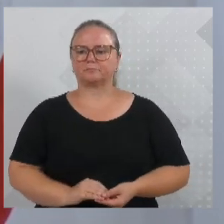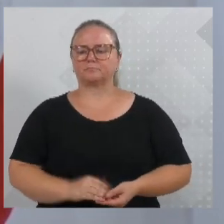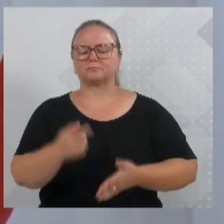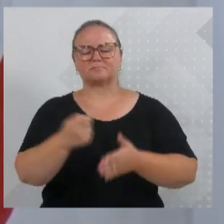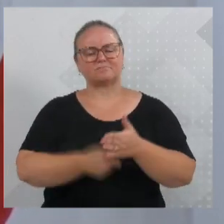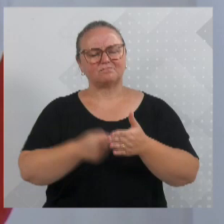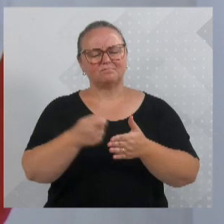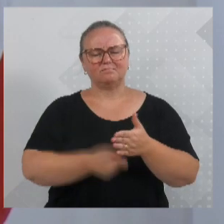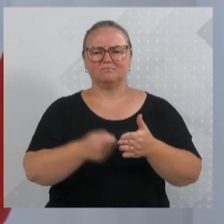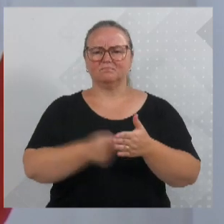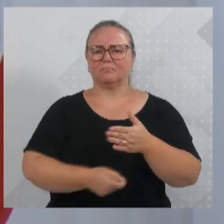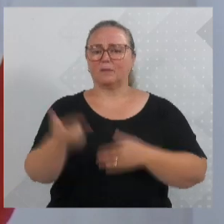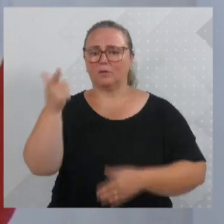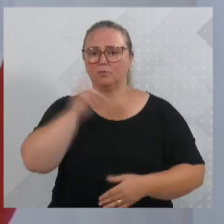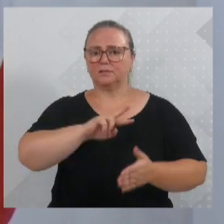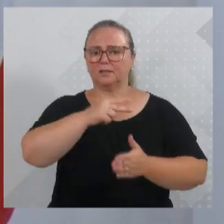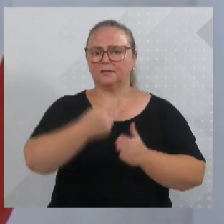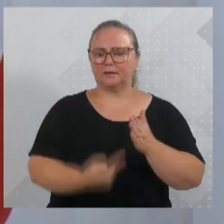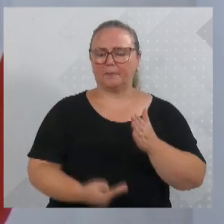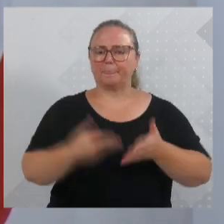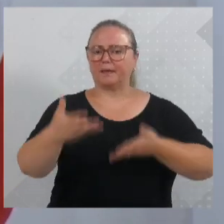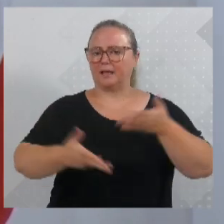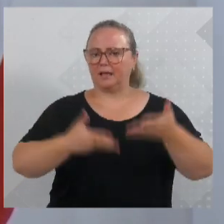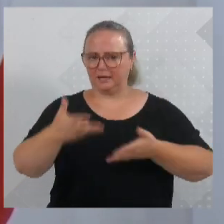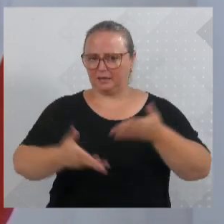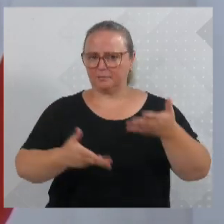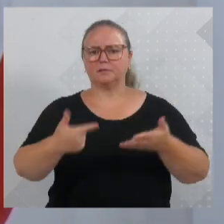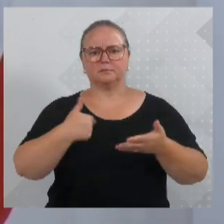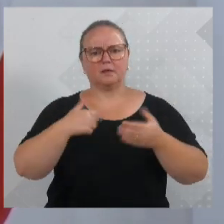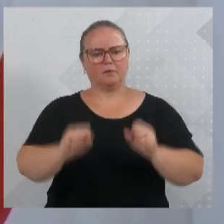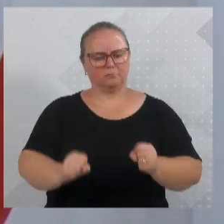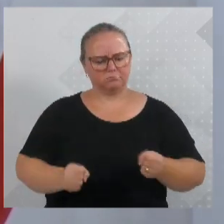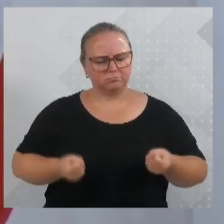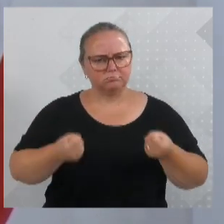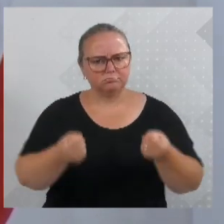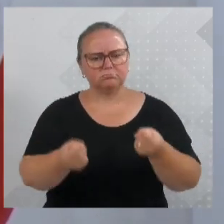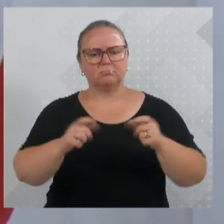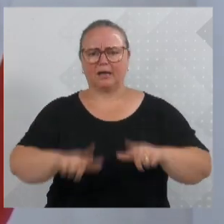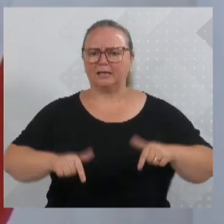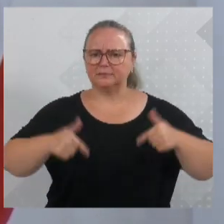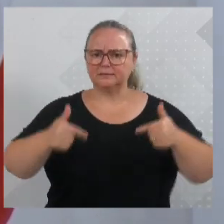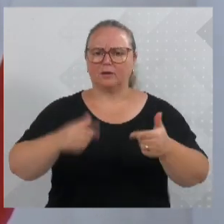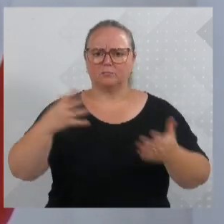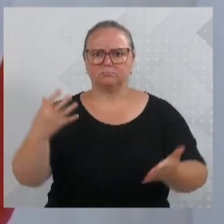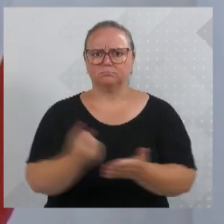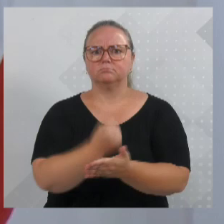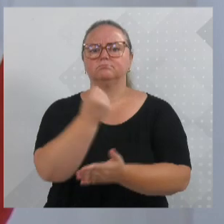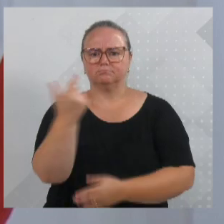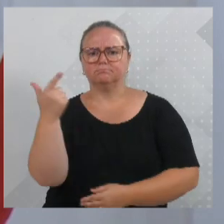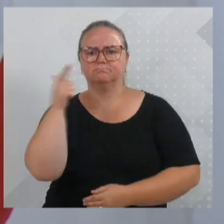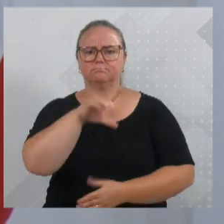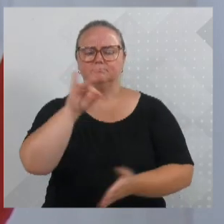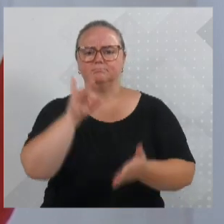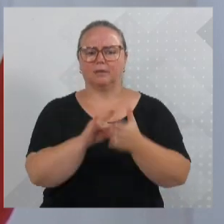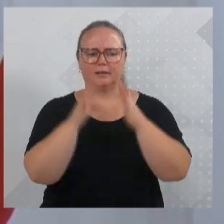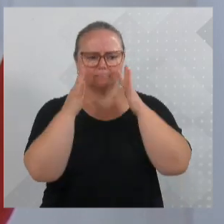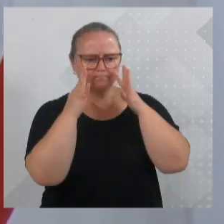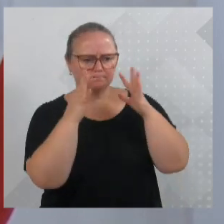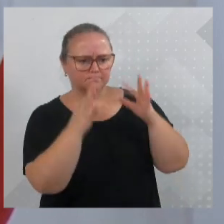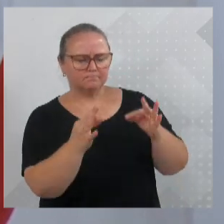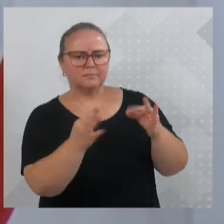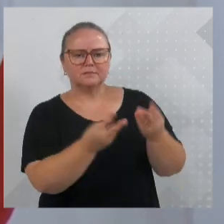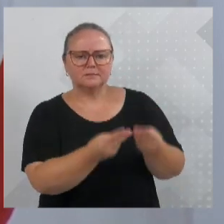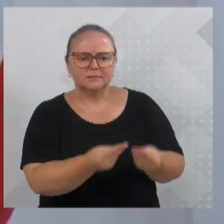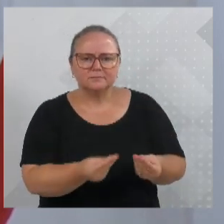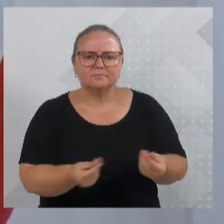que a gente tivesse uma escola bilíngue com libras em Blumenau. Eu sempre defendi, com várias ações, conquistas, para olhar com sensibilidade para